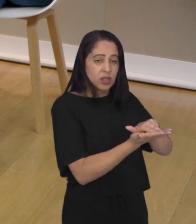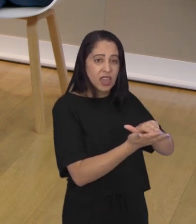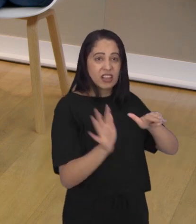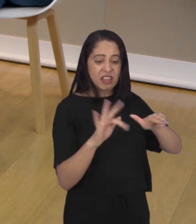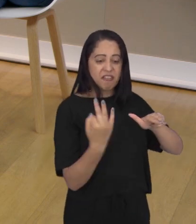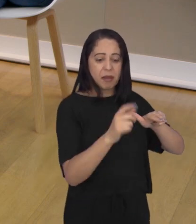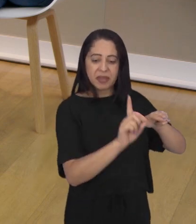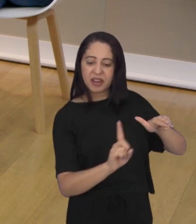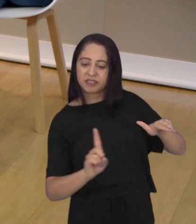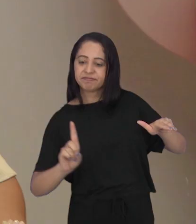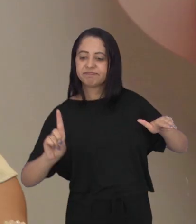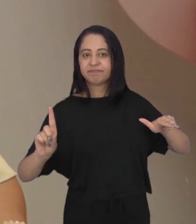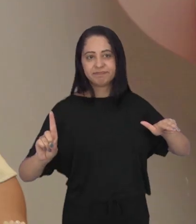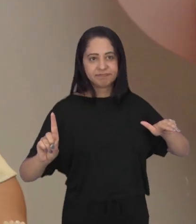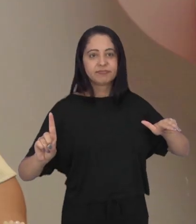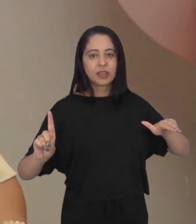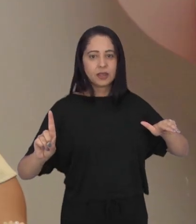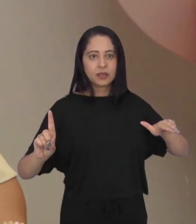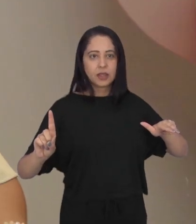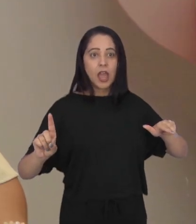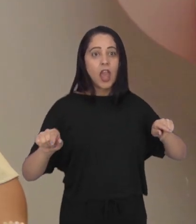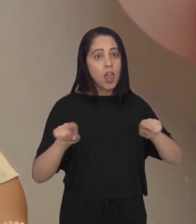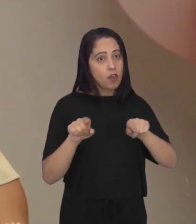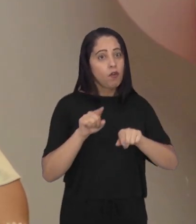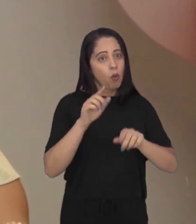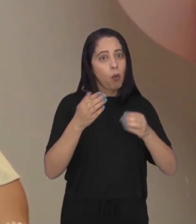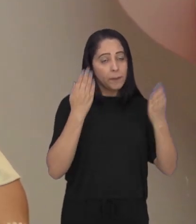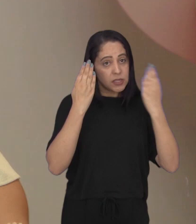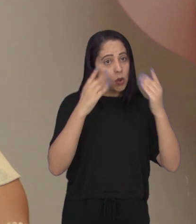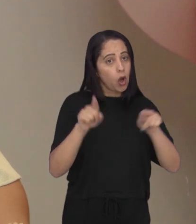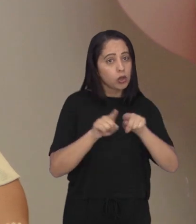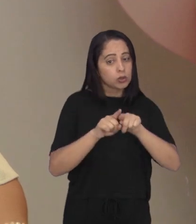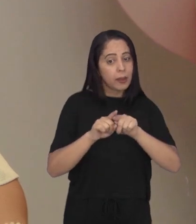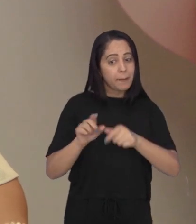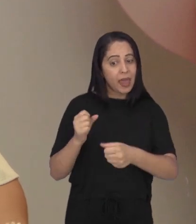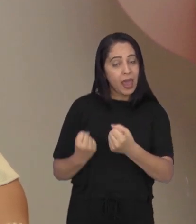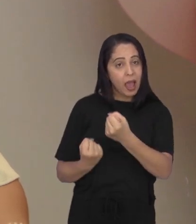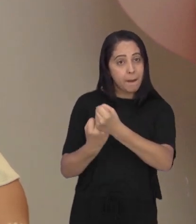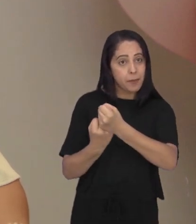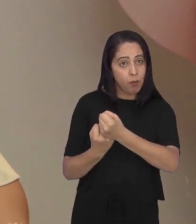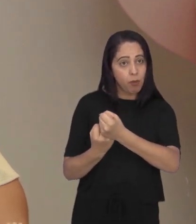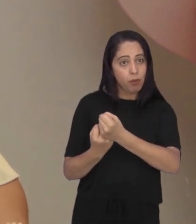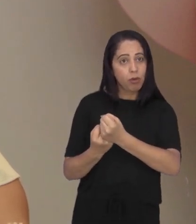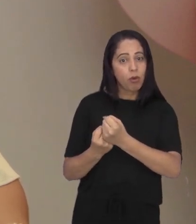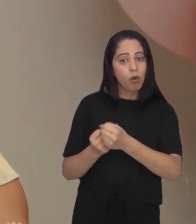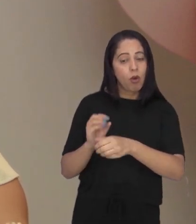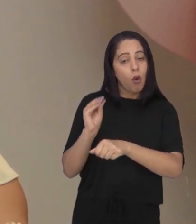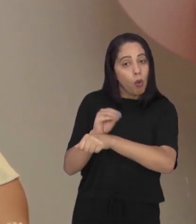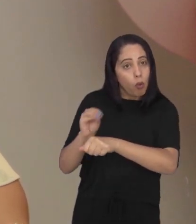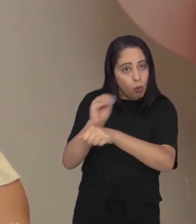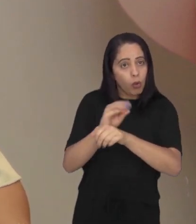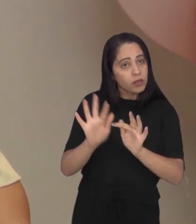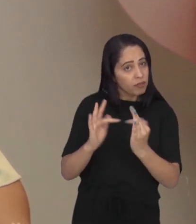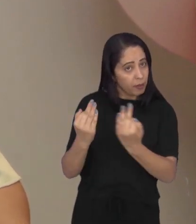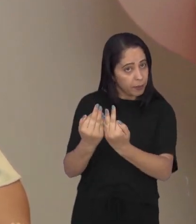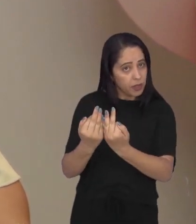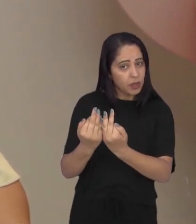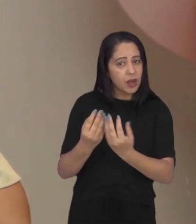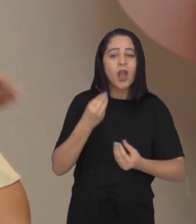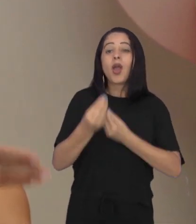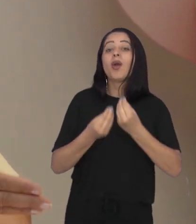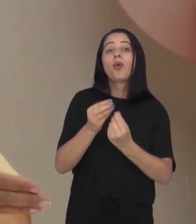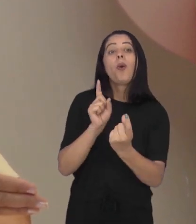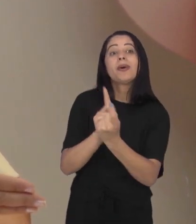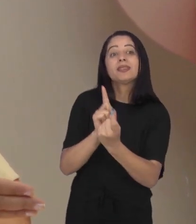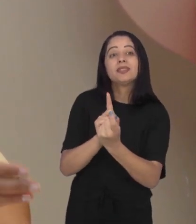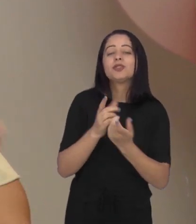geralmente a gente fica afastado ali do convívio familiar. E vocês prestam também o atendimento, o psicólogo hospitalar, presta um atendimento para os familiares das